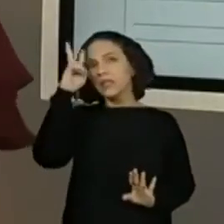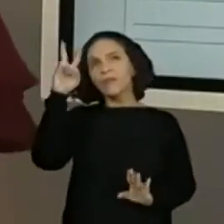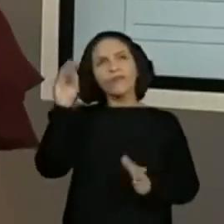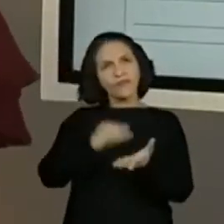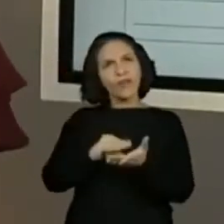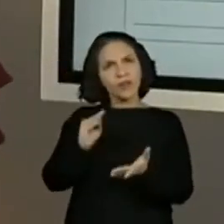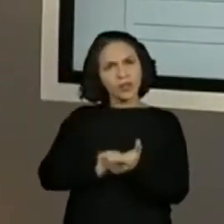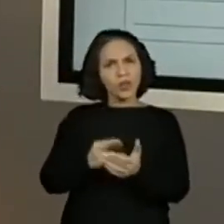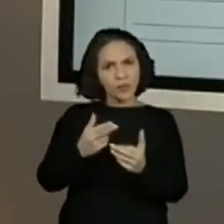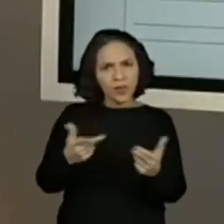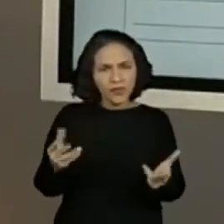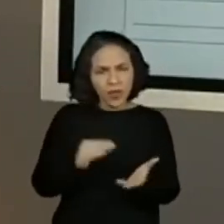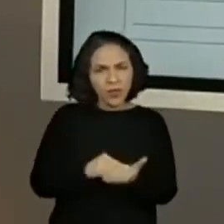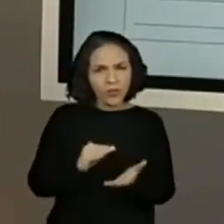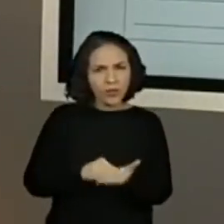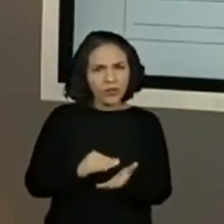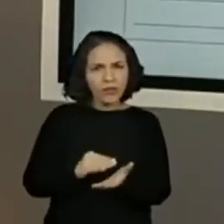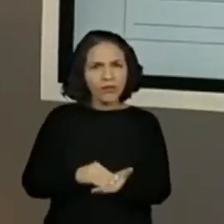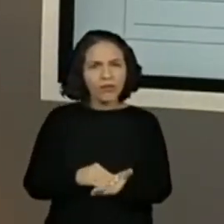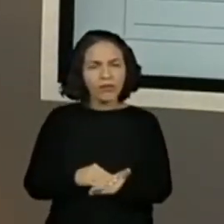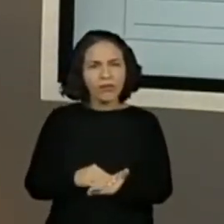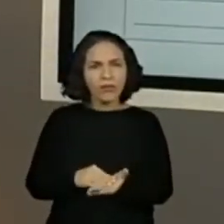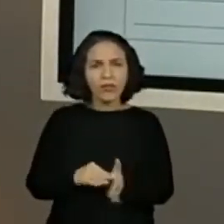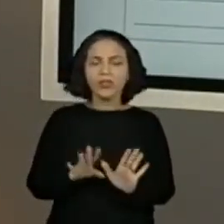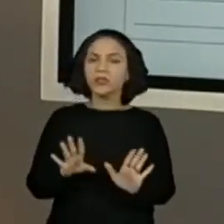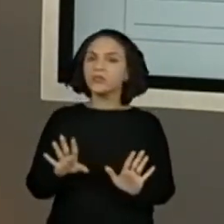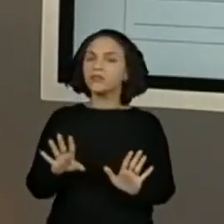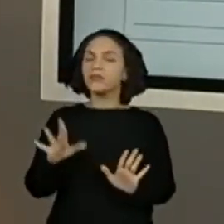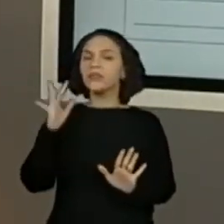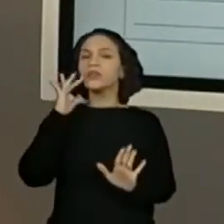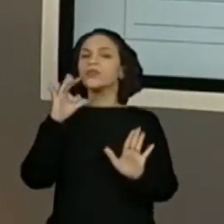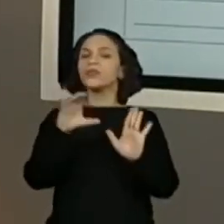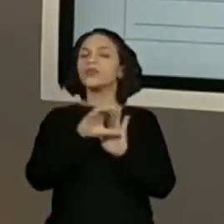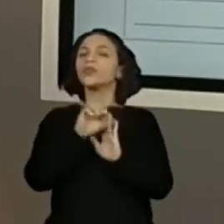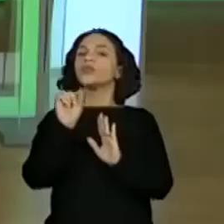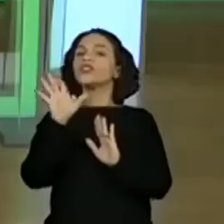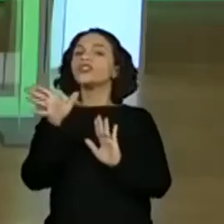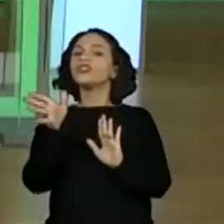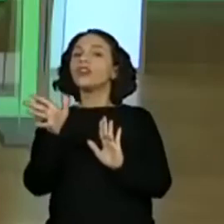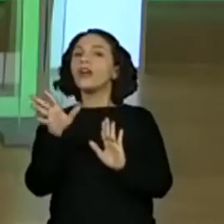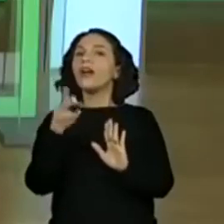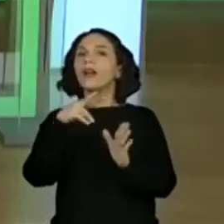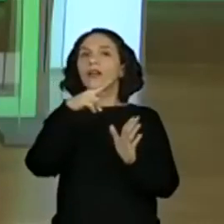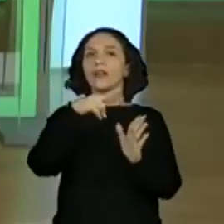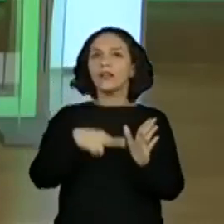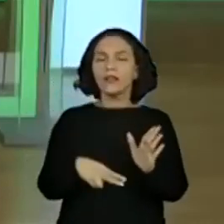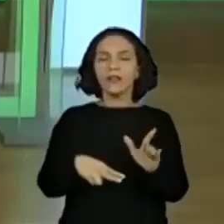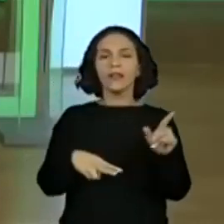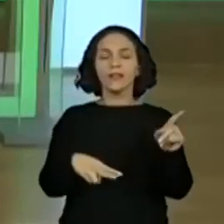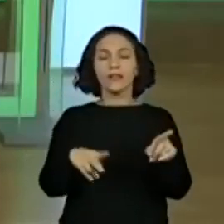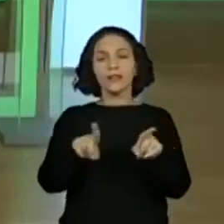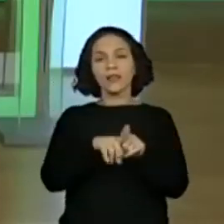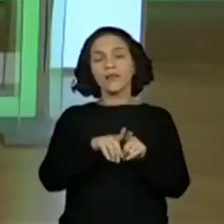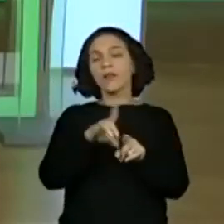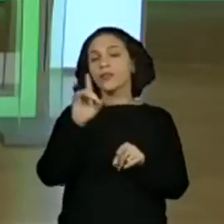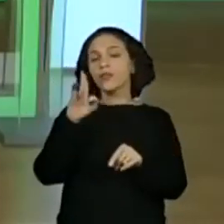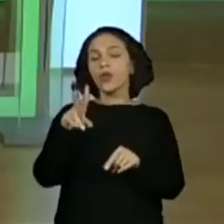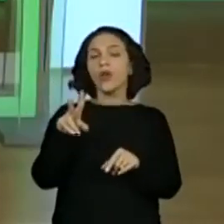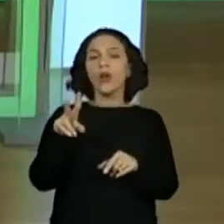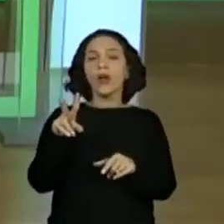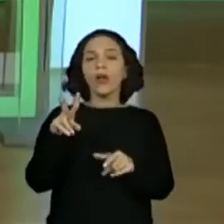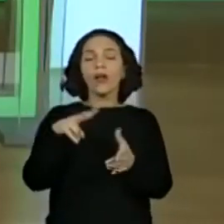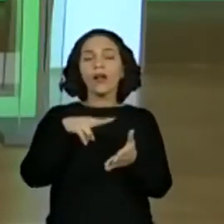faltando alguma coisa aí? Olha lá. Dessa parte que já foi colocada, já foi lida por você e a gente só está fazendo o